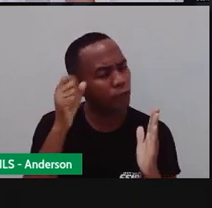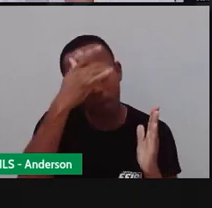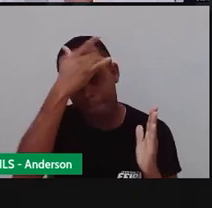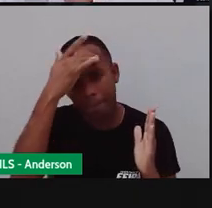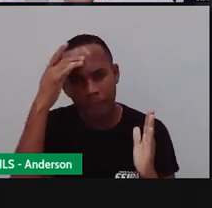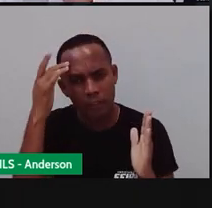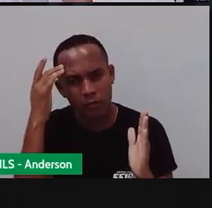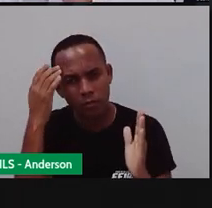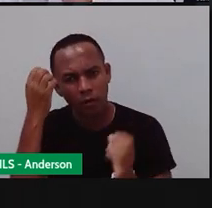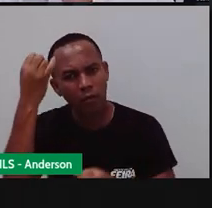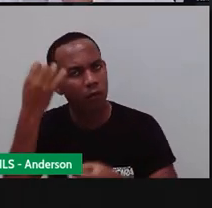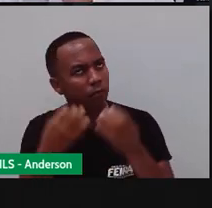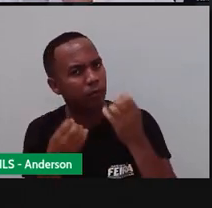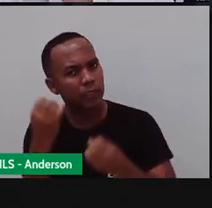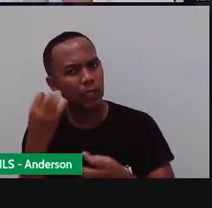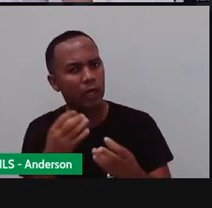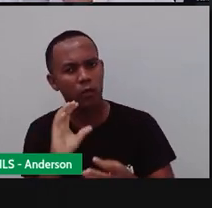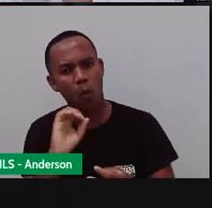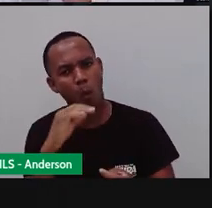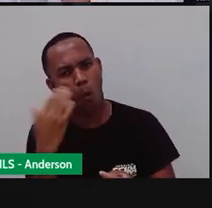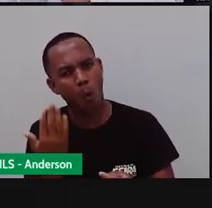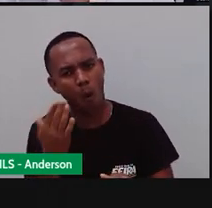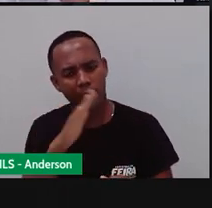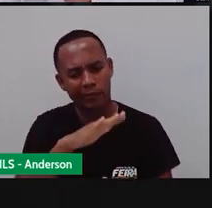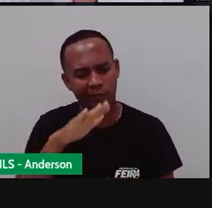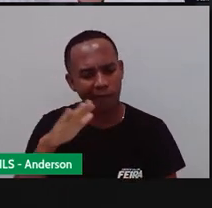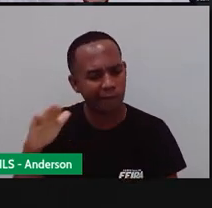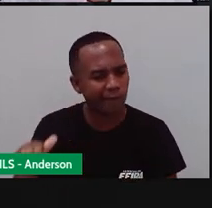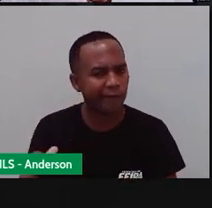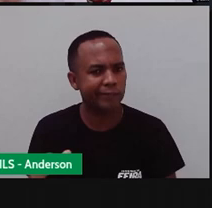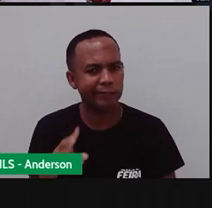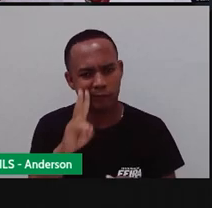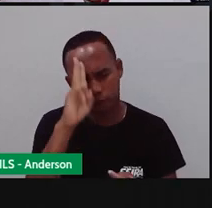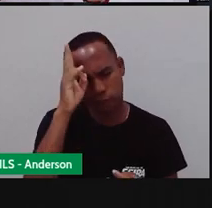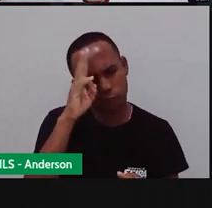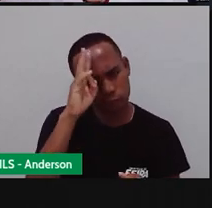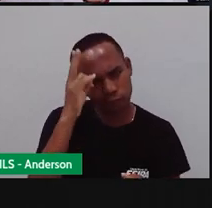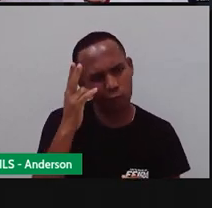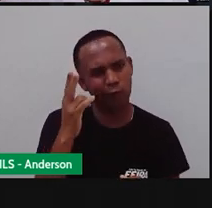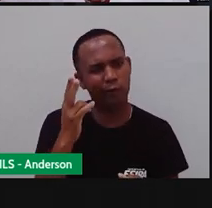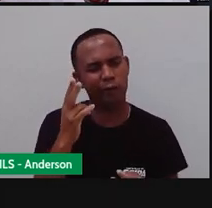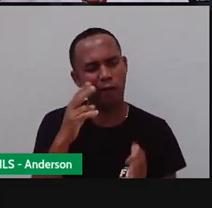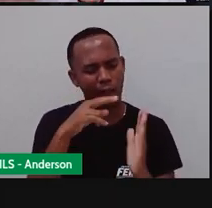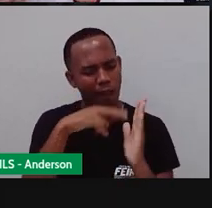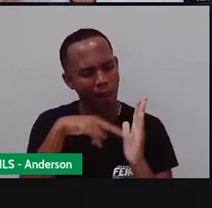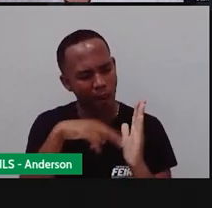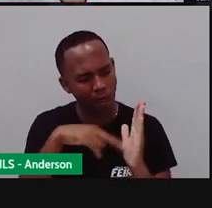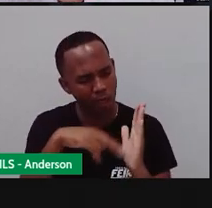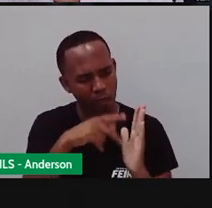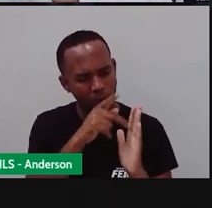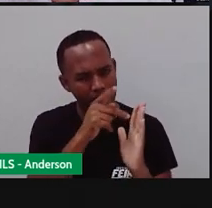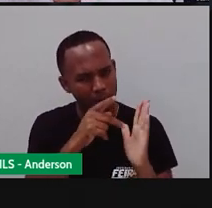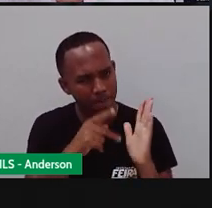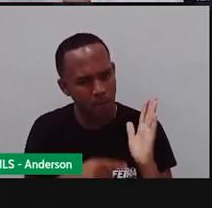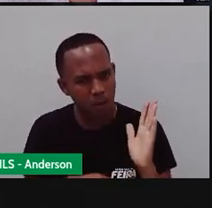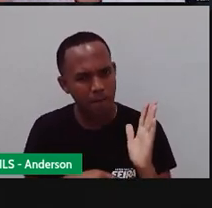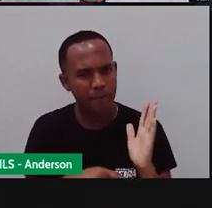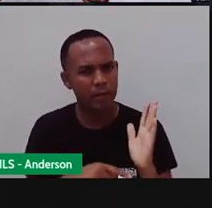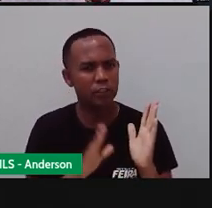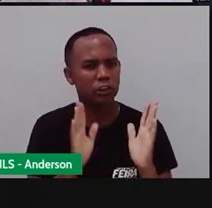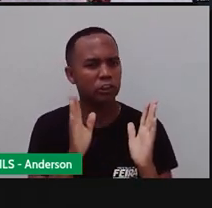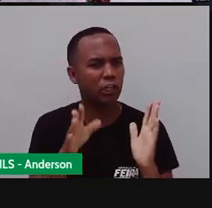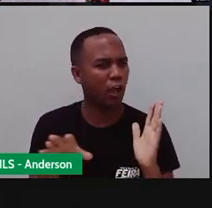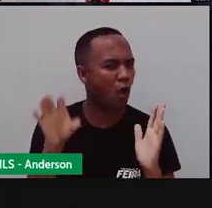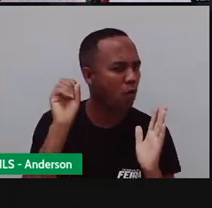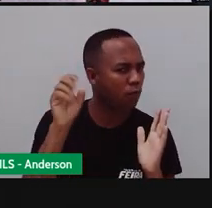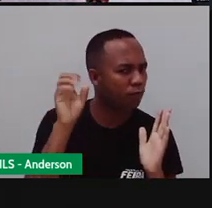Ou até mesmo de uma criança que já sabe ler uma história, um poema, uma música. Então, quem não lê ainda já ouviu